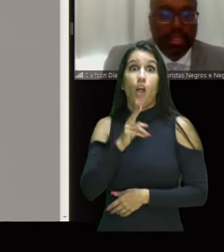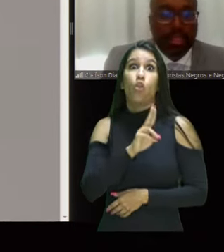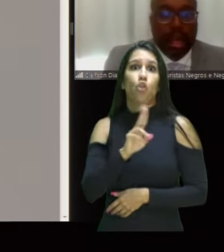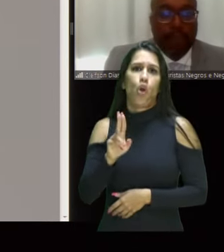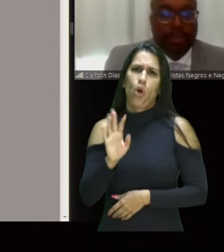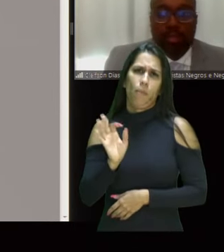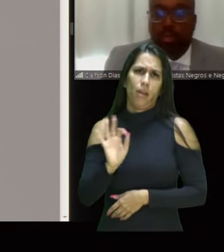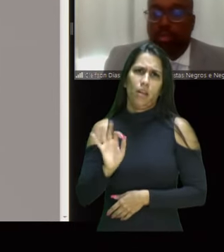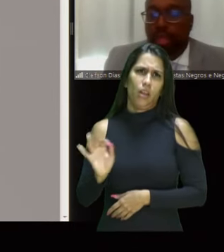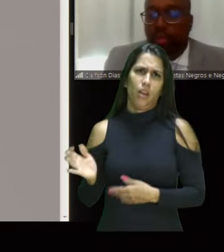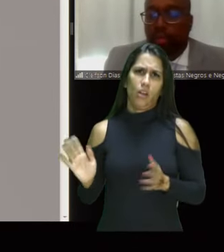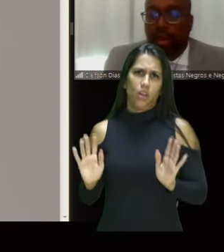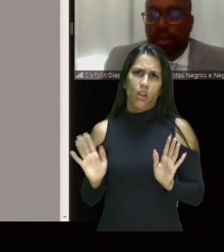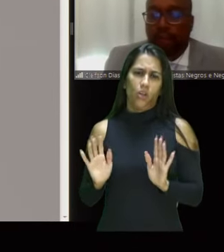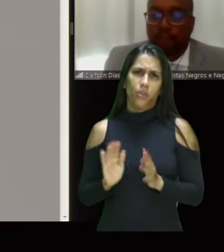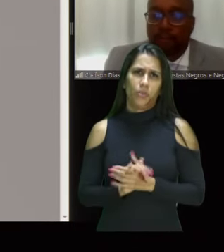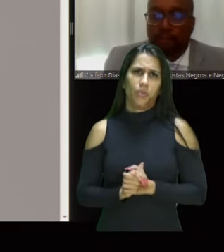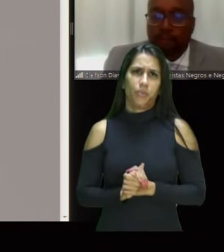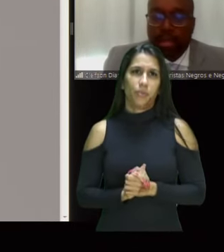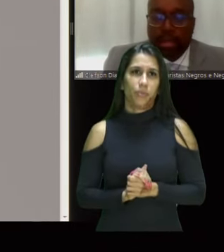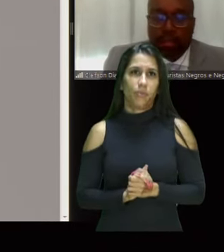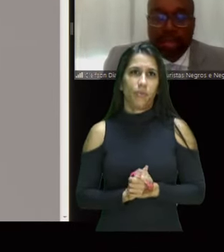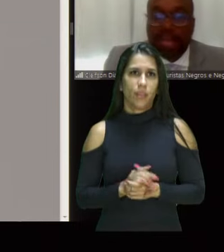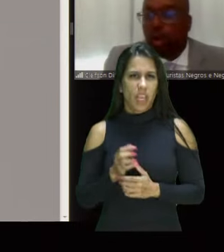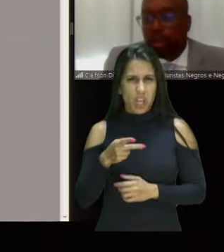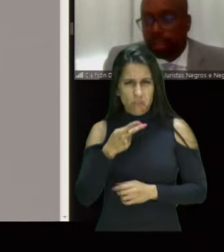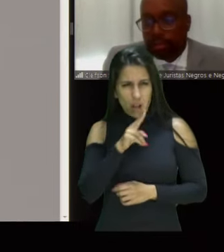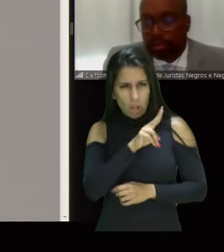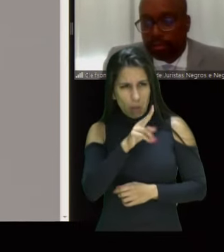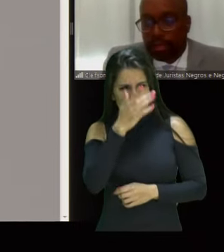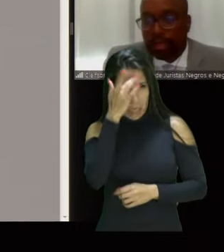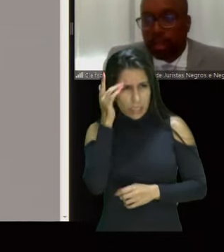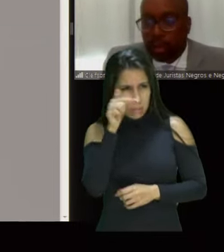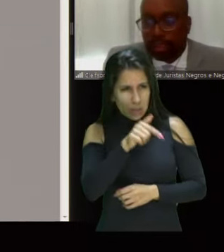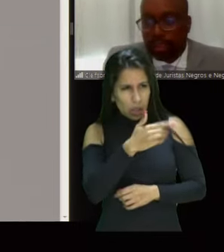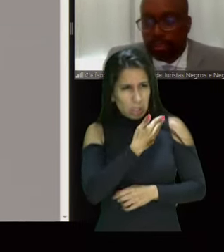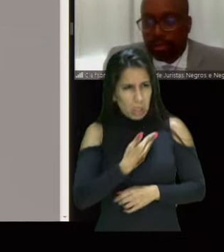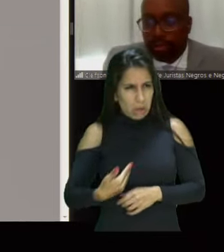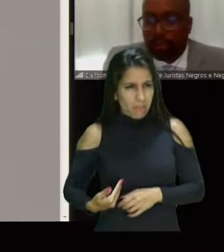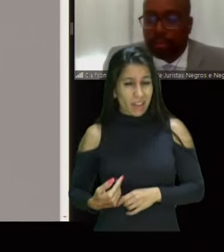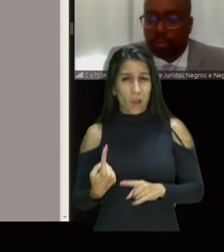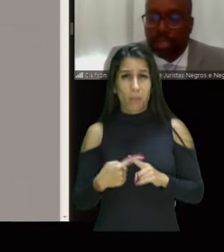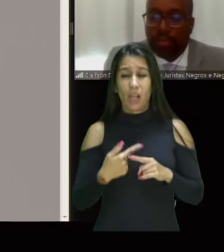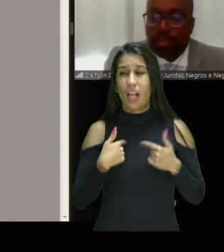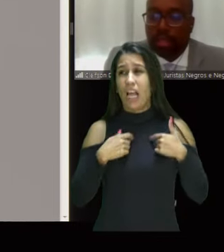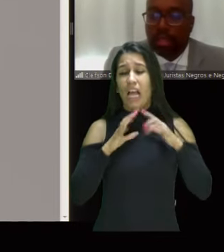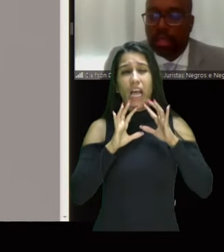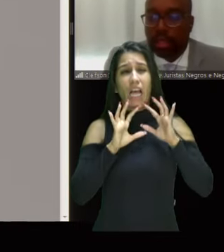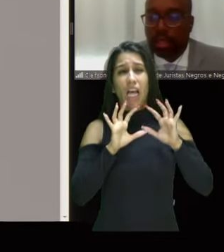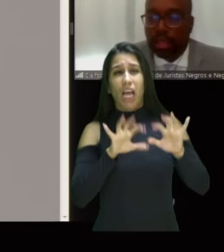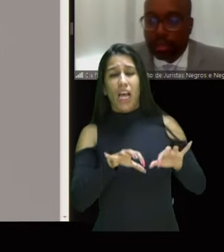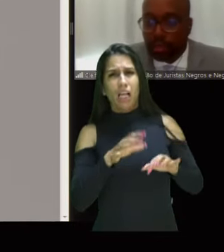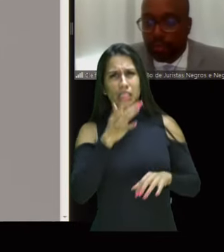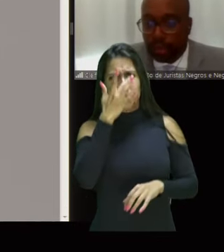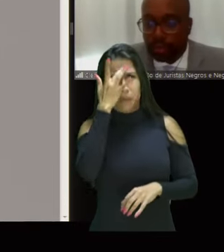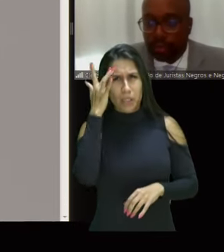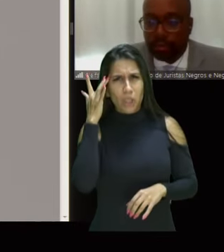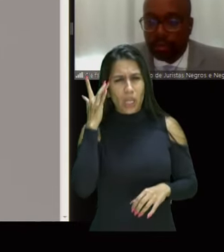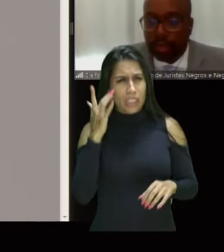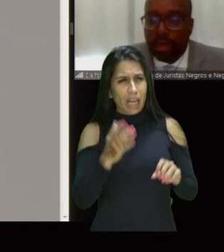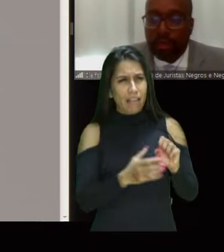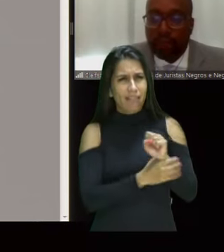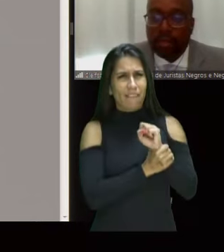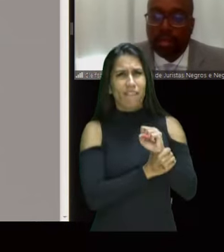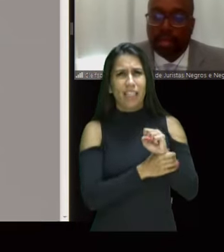nem dedicar a representatividade do governo, porque me enoja, me enoja ver pessoas defenderem esse governo.